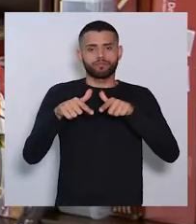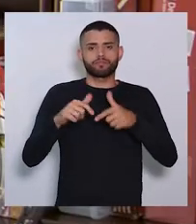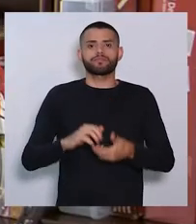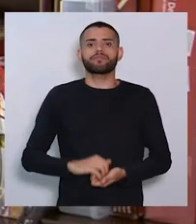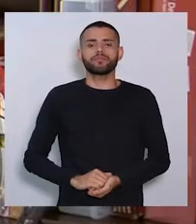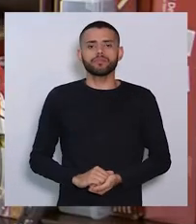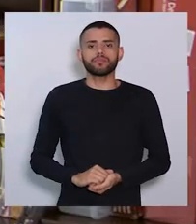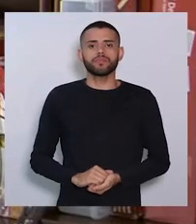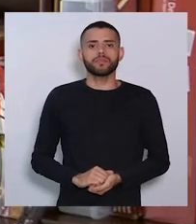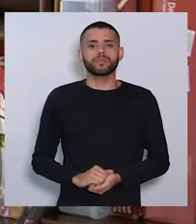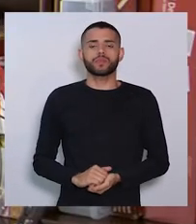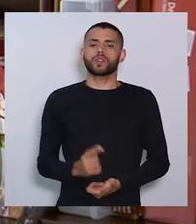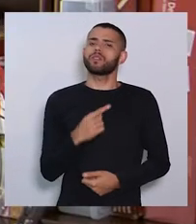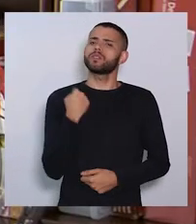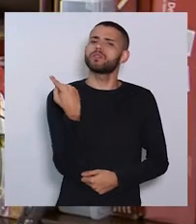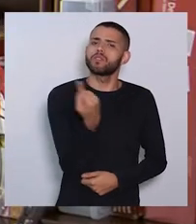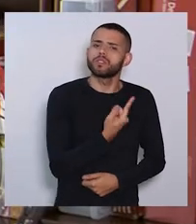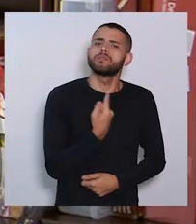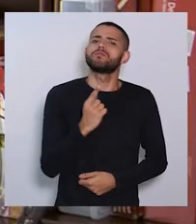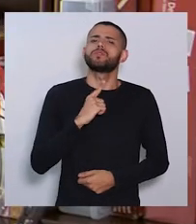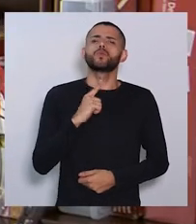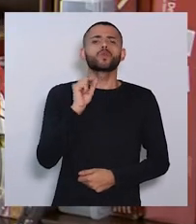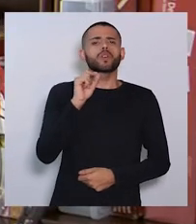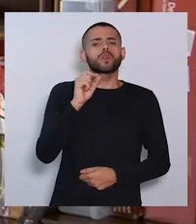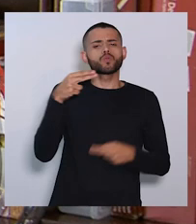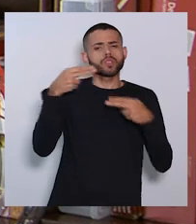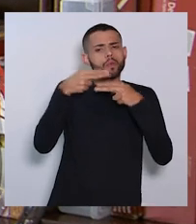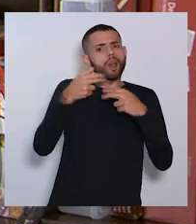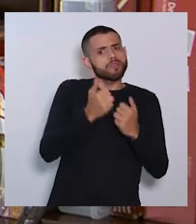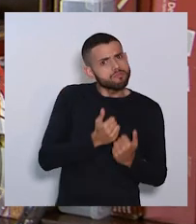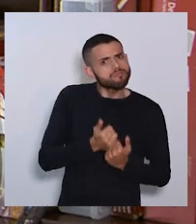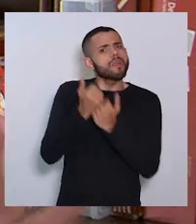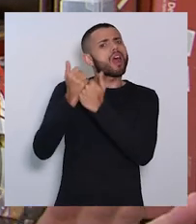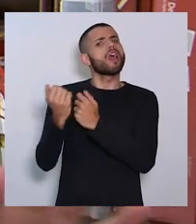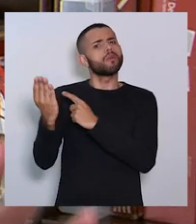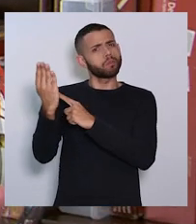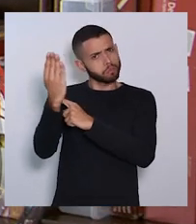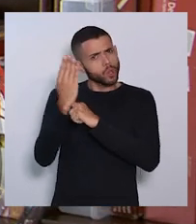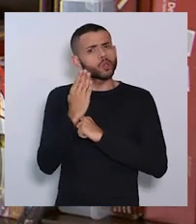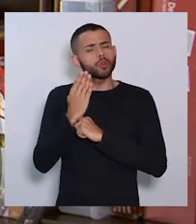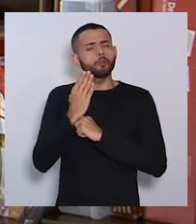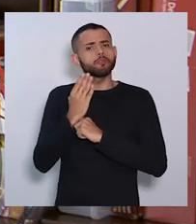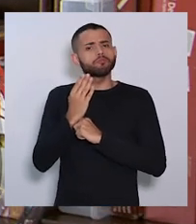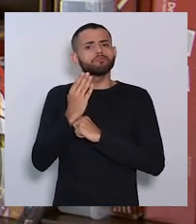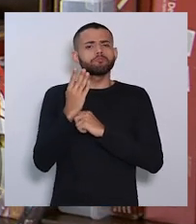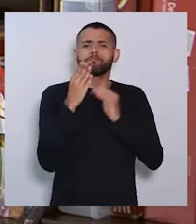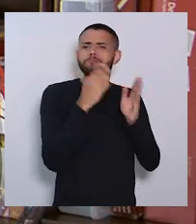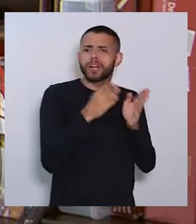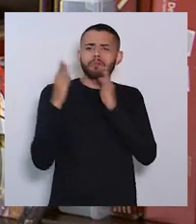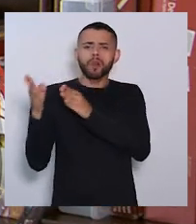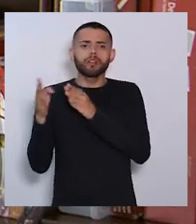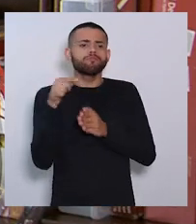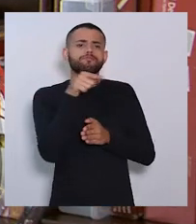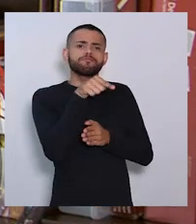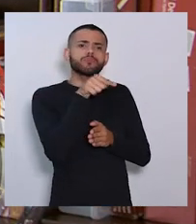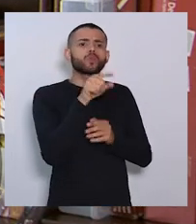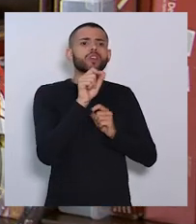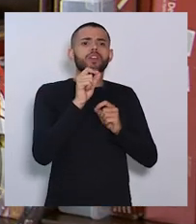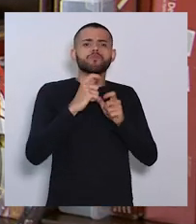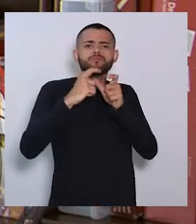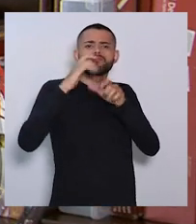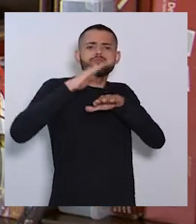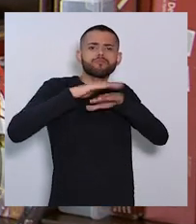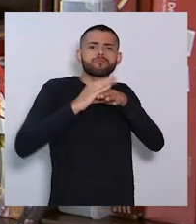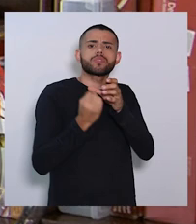teve o apoio do Sebrae em dois momentos. Primeiro, com a formação do próprio